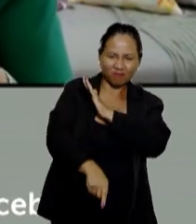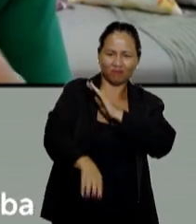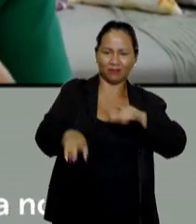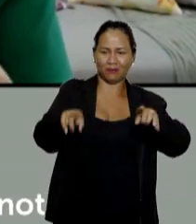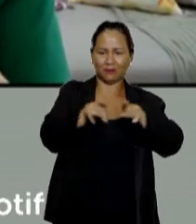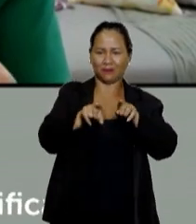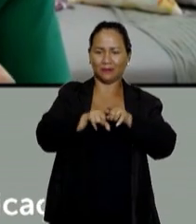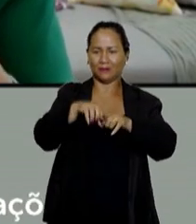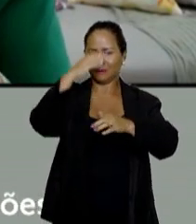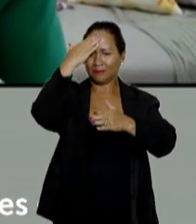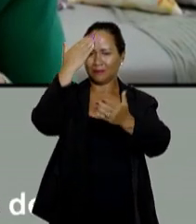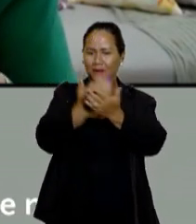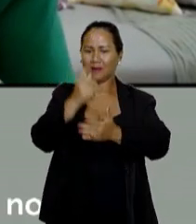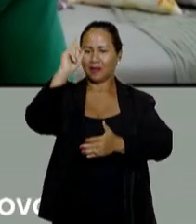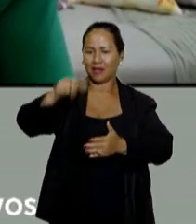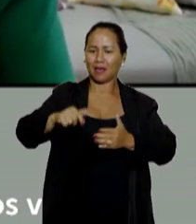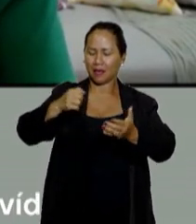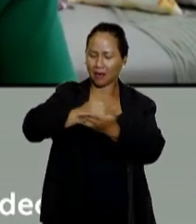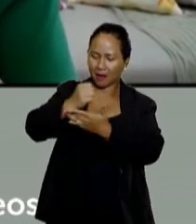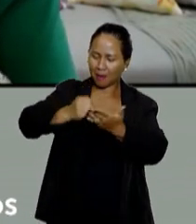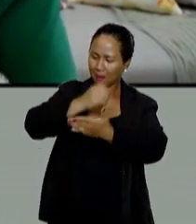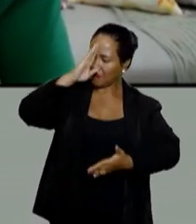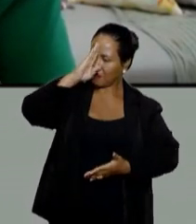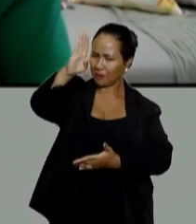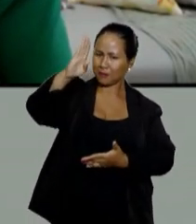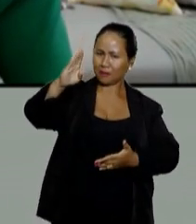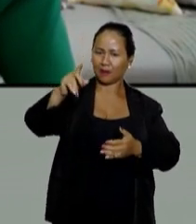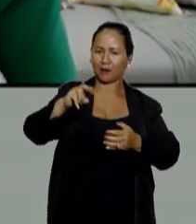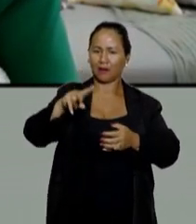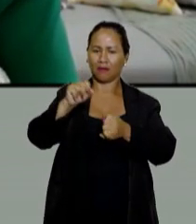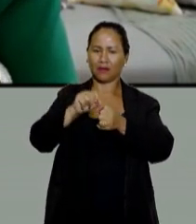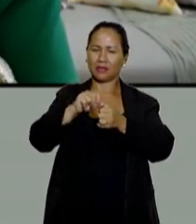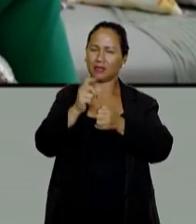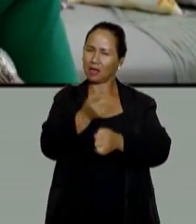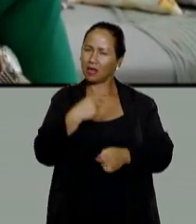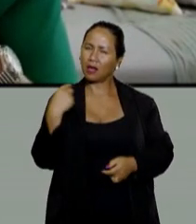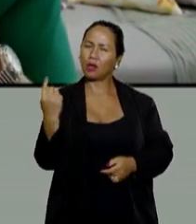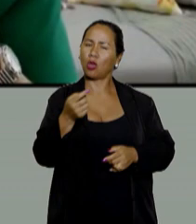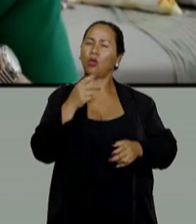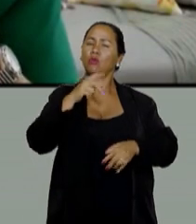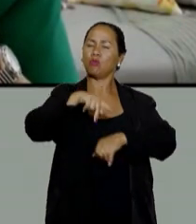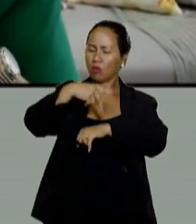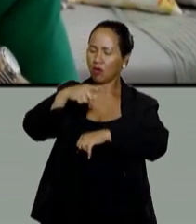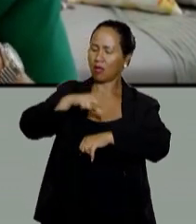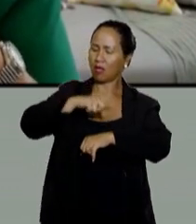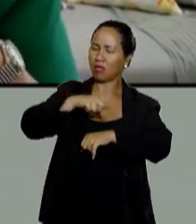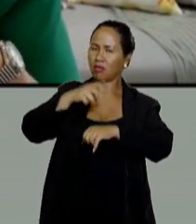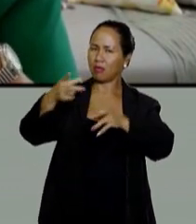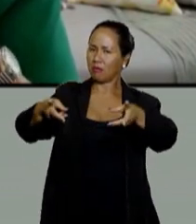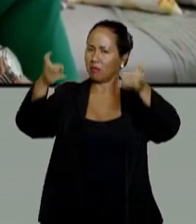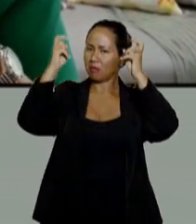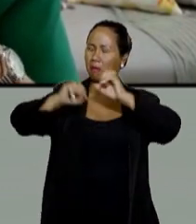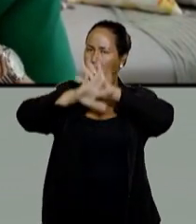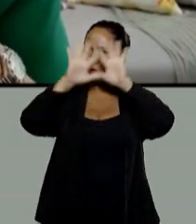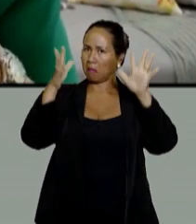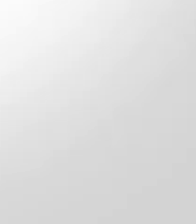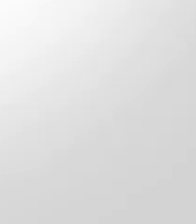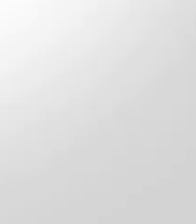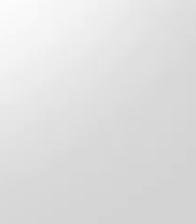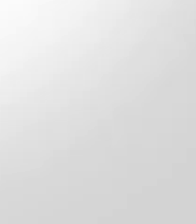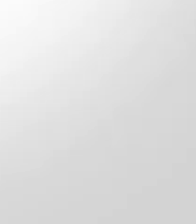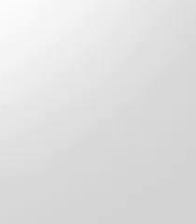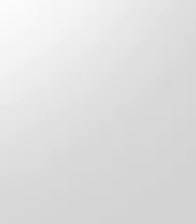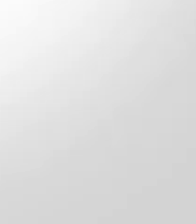com certeza é a base disso que vai fazer o nosso país ter a visão que ela precisa ter em termos de meio ambiente.